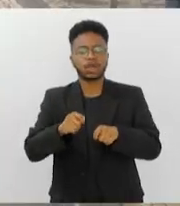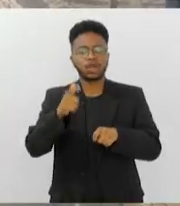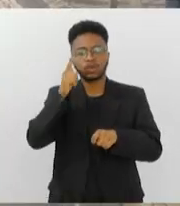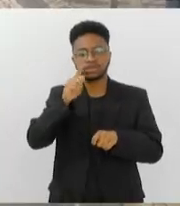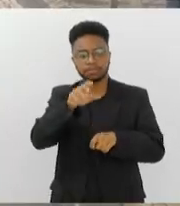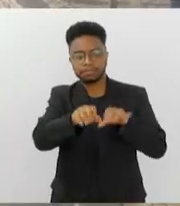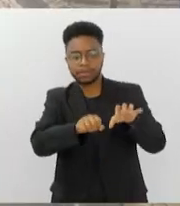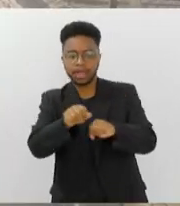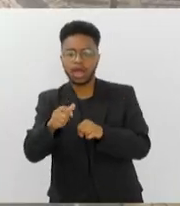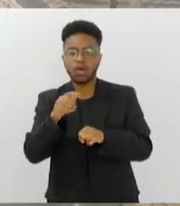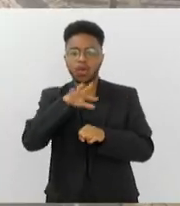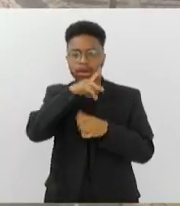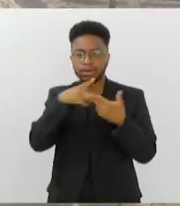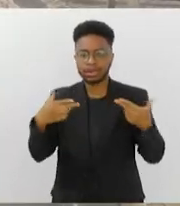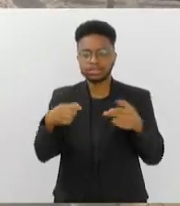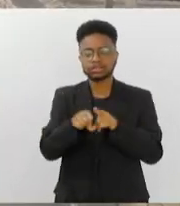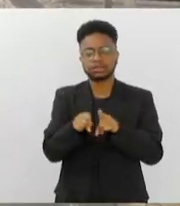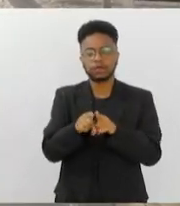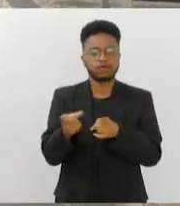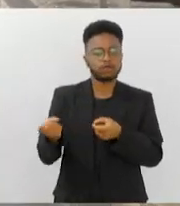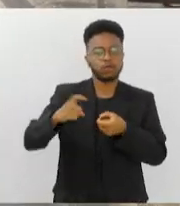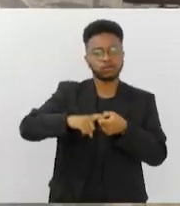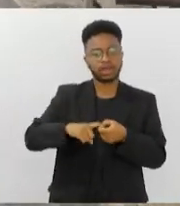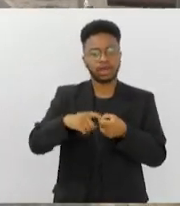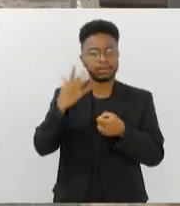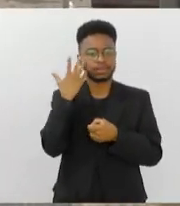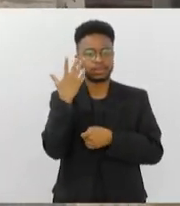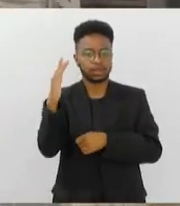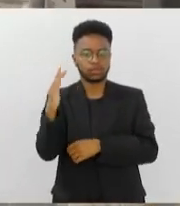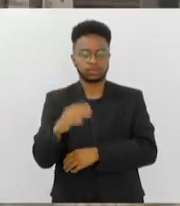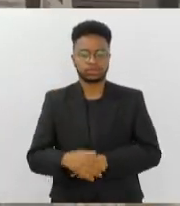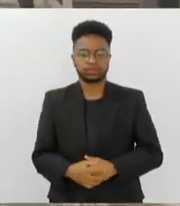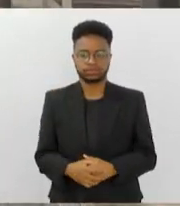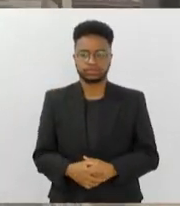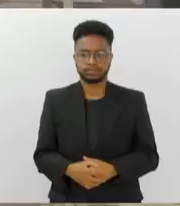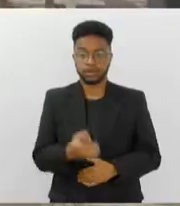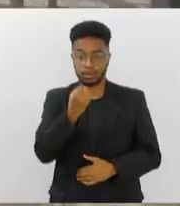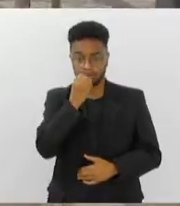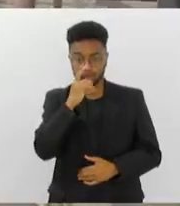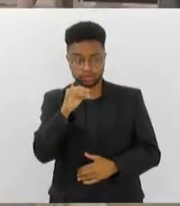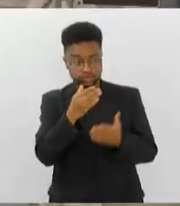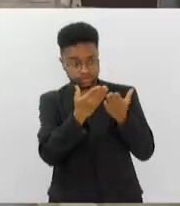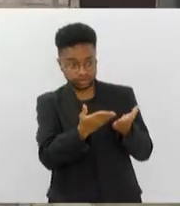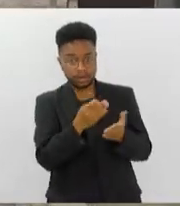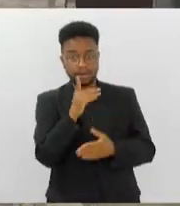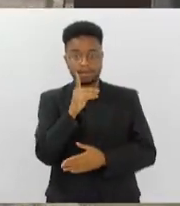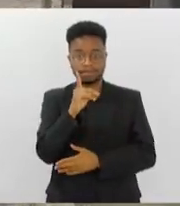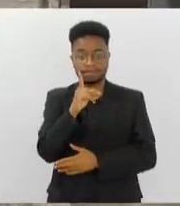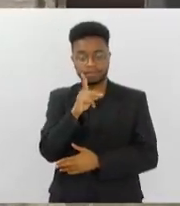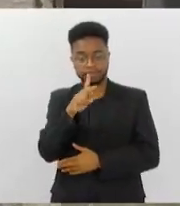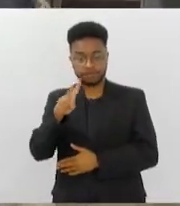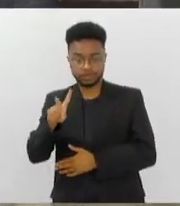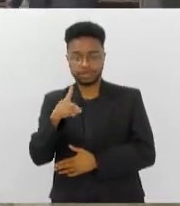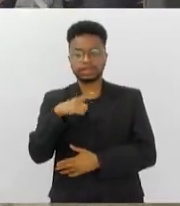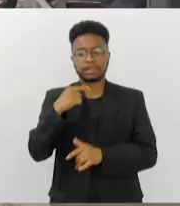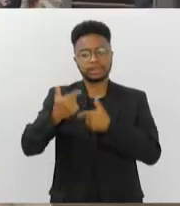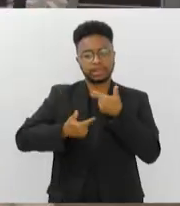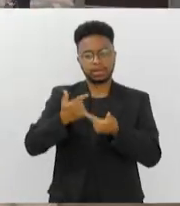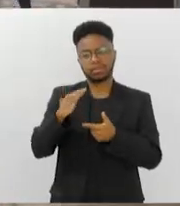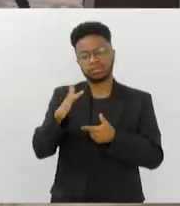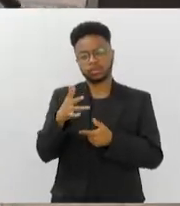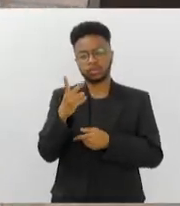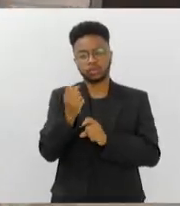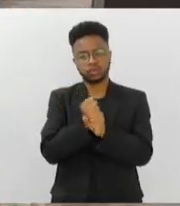dos animais e também reintroduzir eles no ambiente natural? Bom dia, PV! Foi um trabalho muito longo, Cerca de dois anos